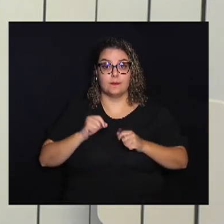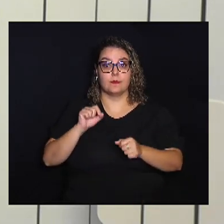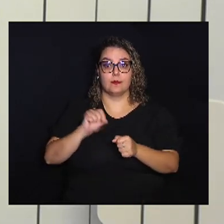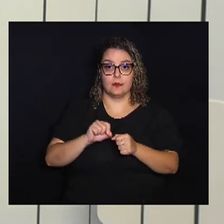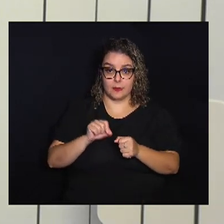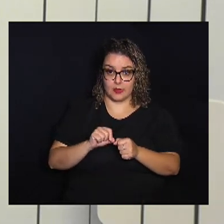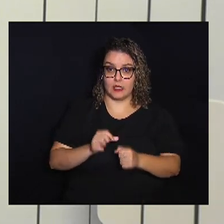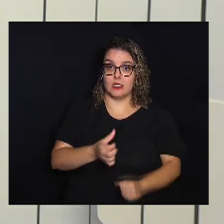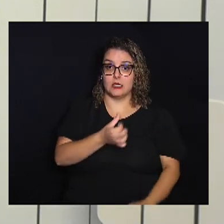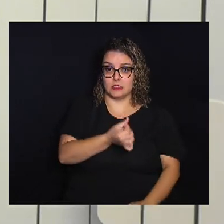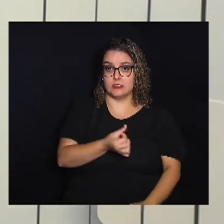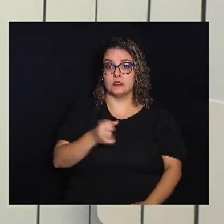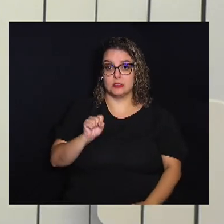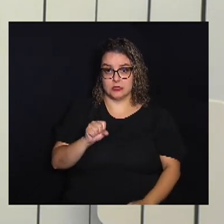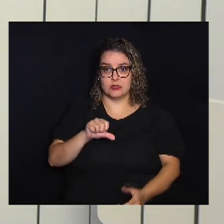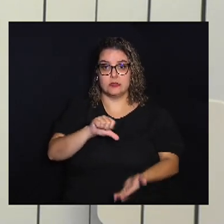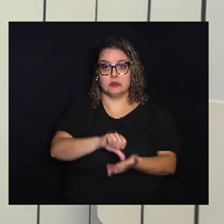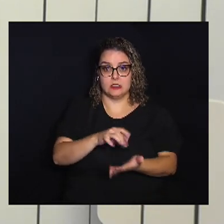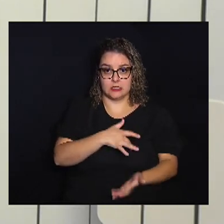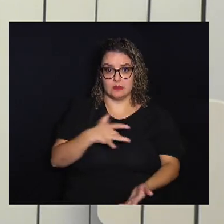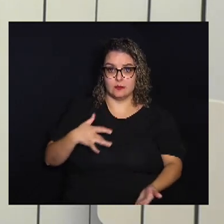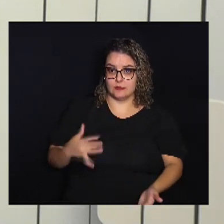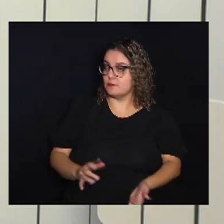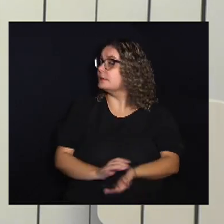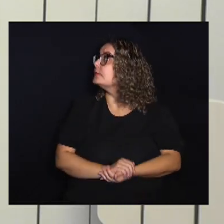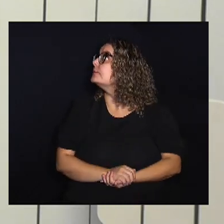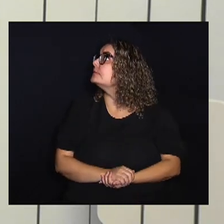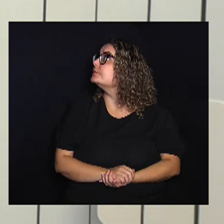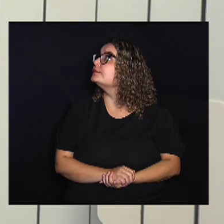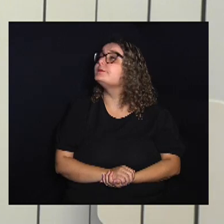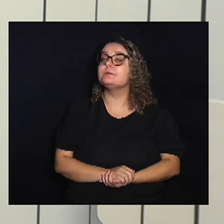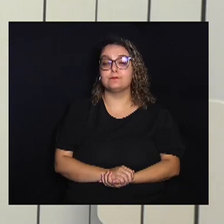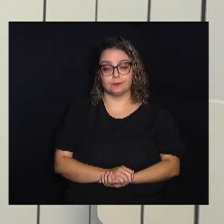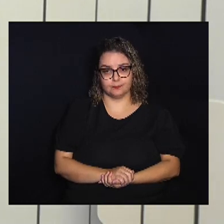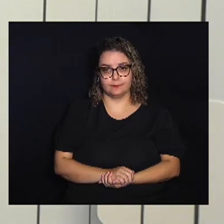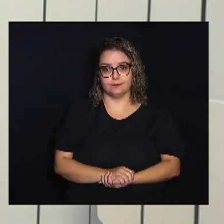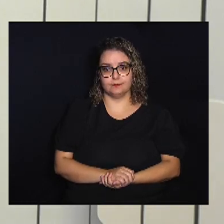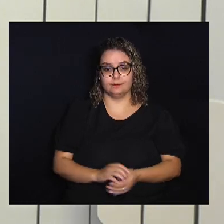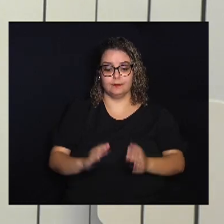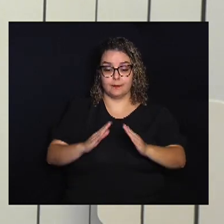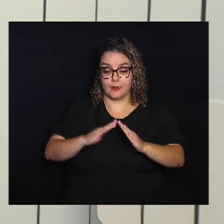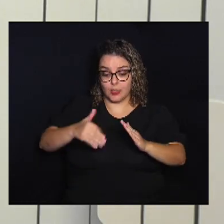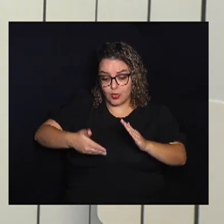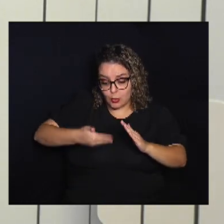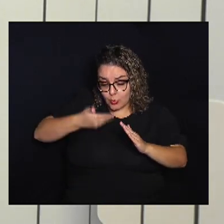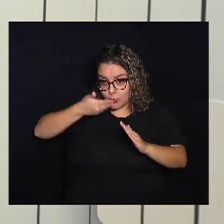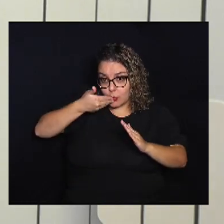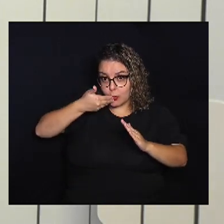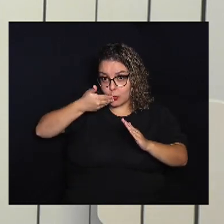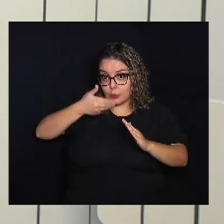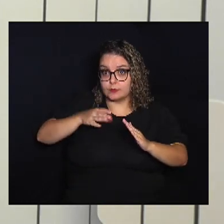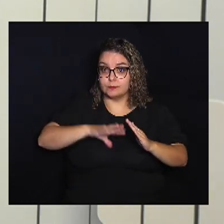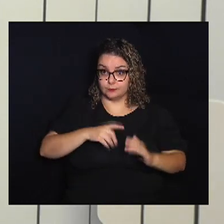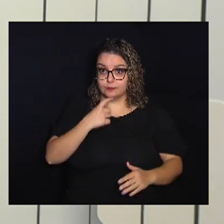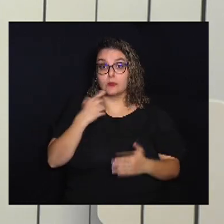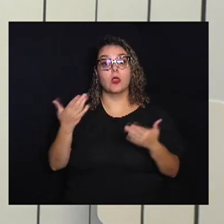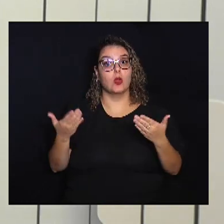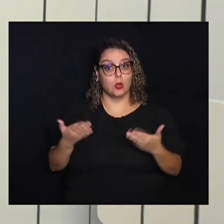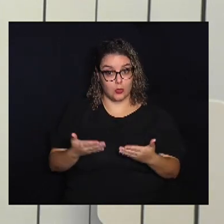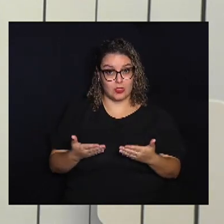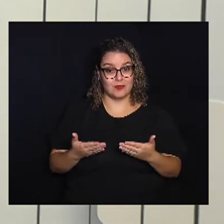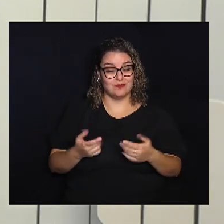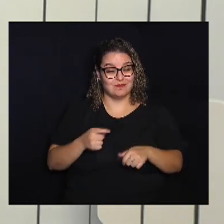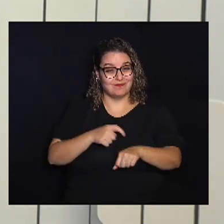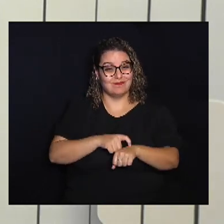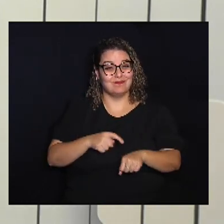nos 68 centros de saúde E olha só A Casa da Sopa de Campinas se encontra hoje Numa